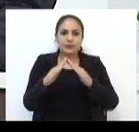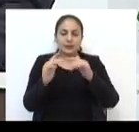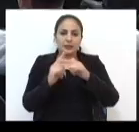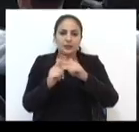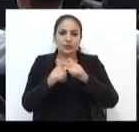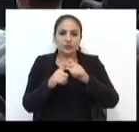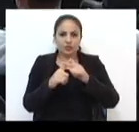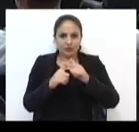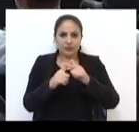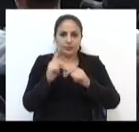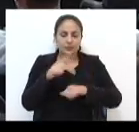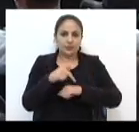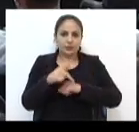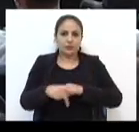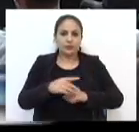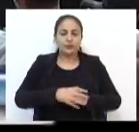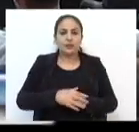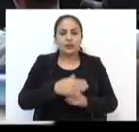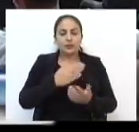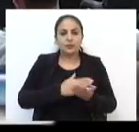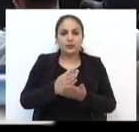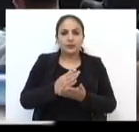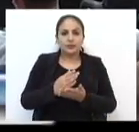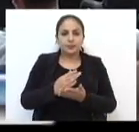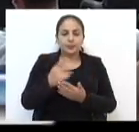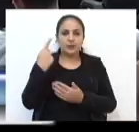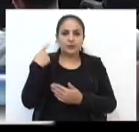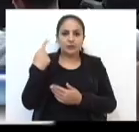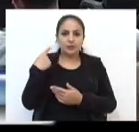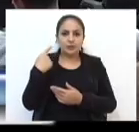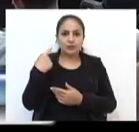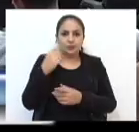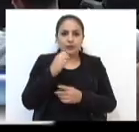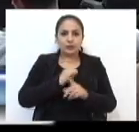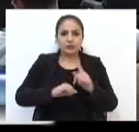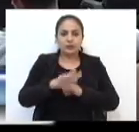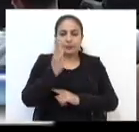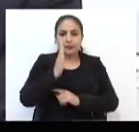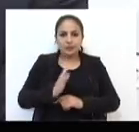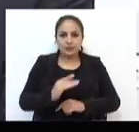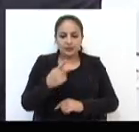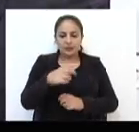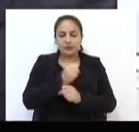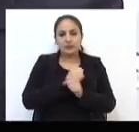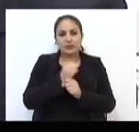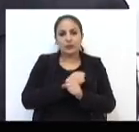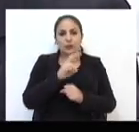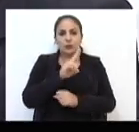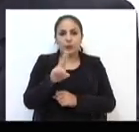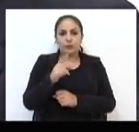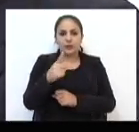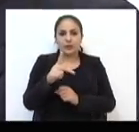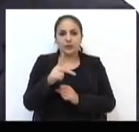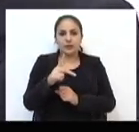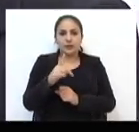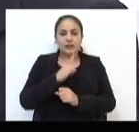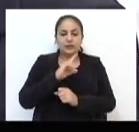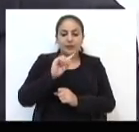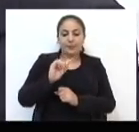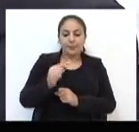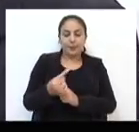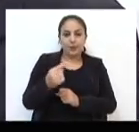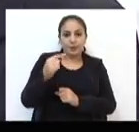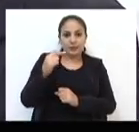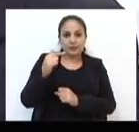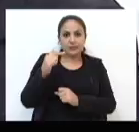Passo Fundo. Elegeu-se vereador pelo Partido Socialista Brasileiro. Neste ano, o nome dele apareceu